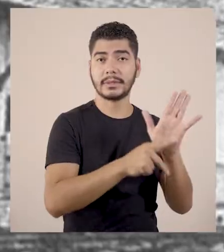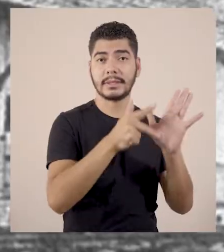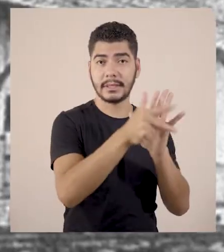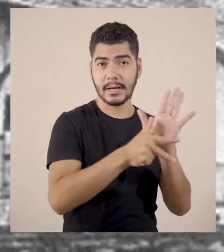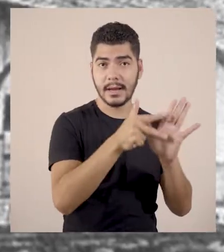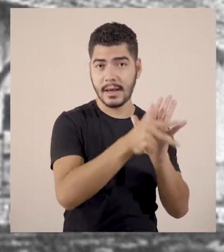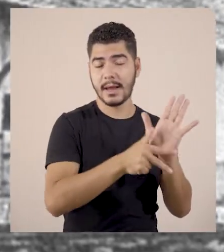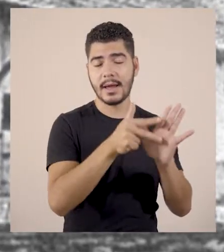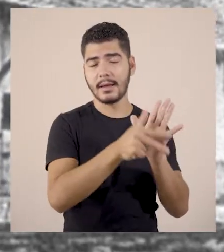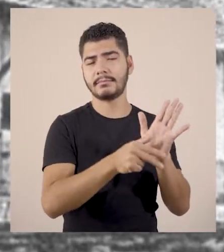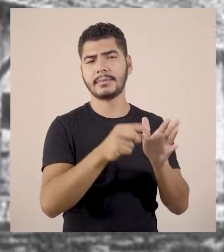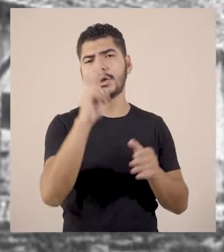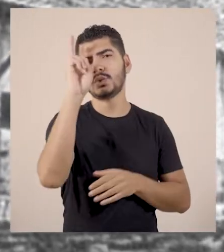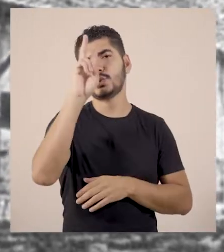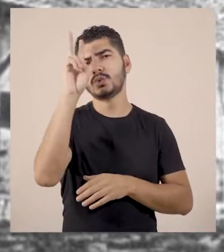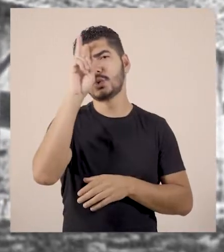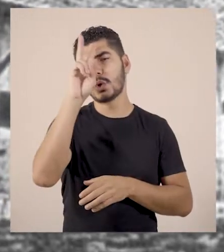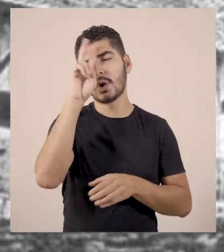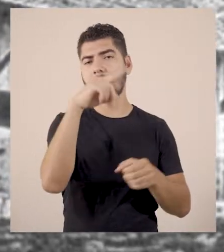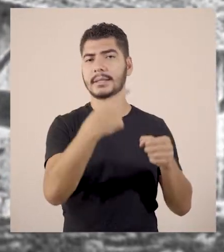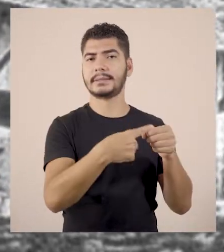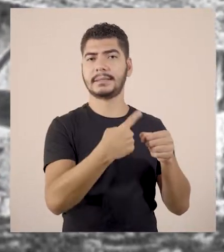história da cidade começou.